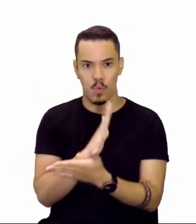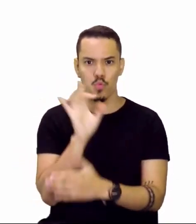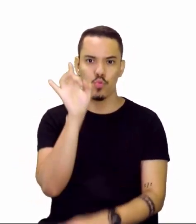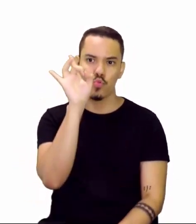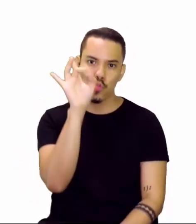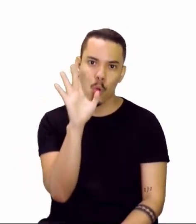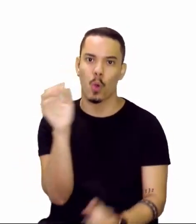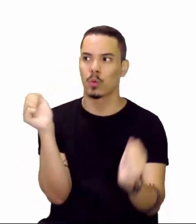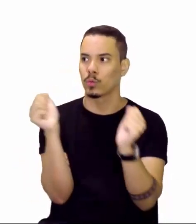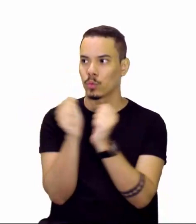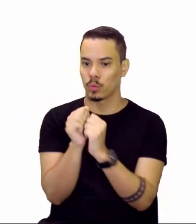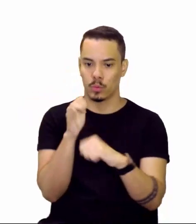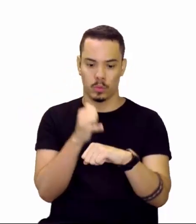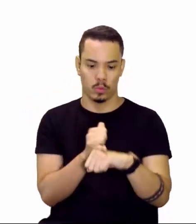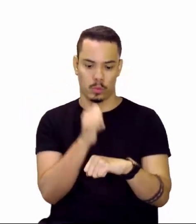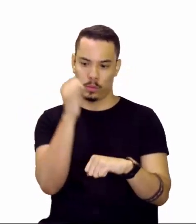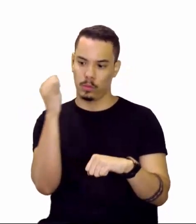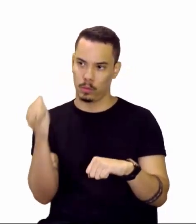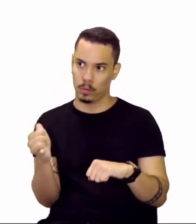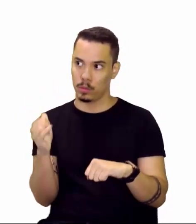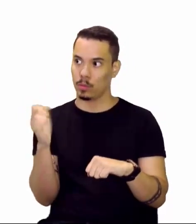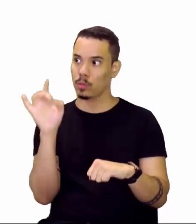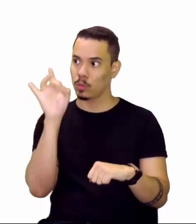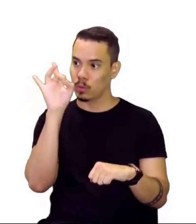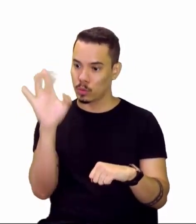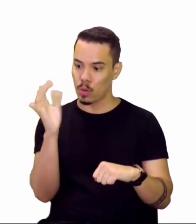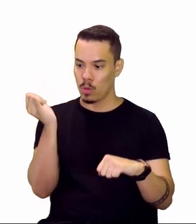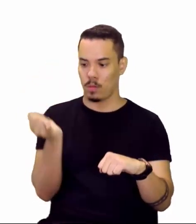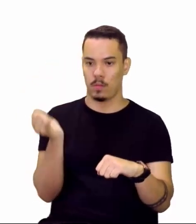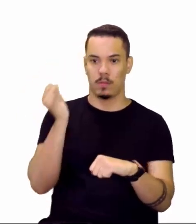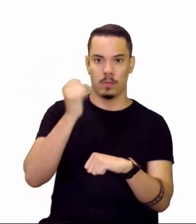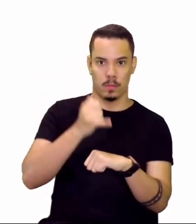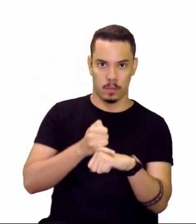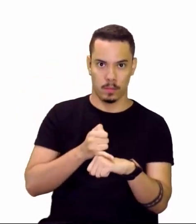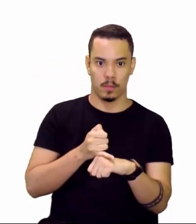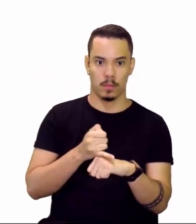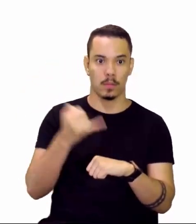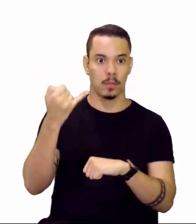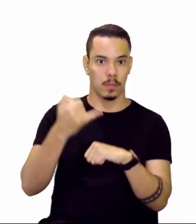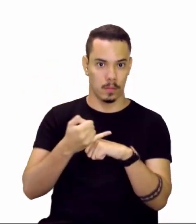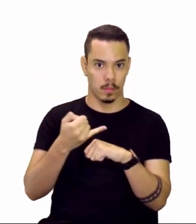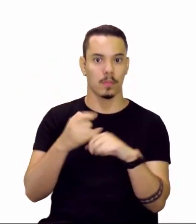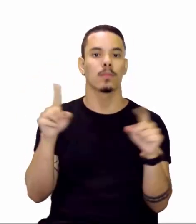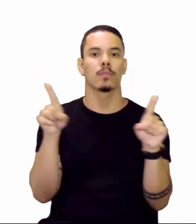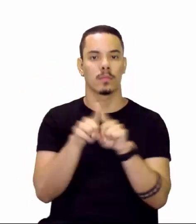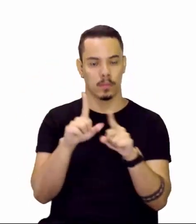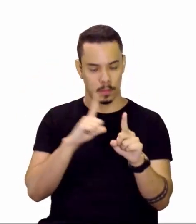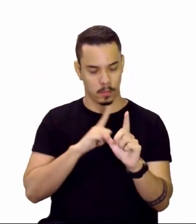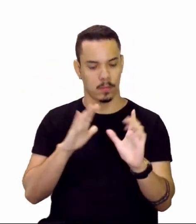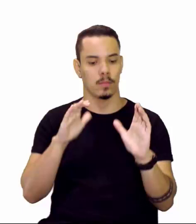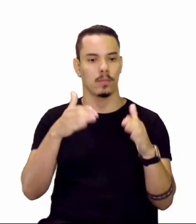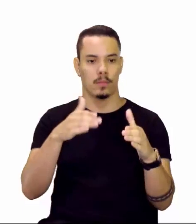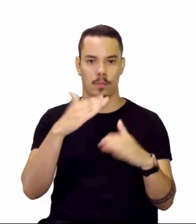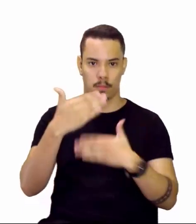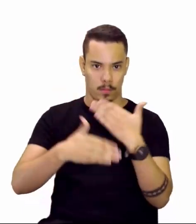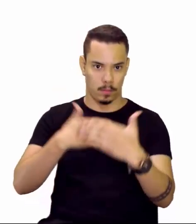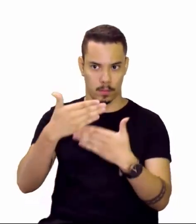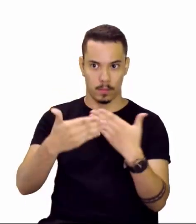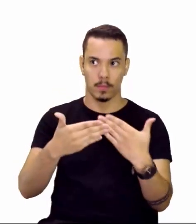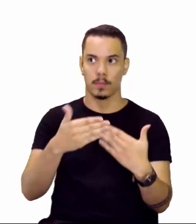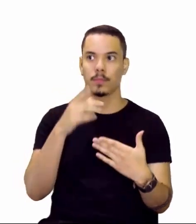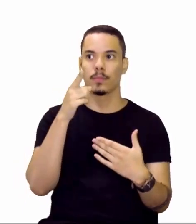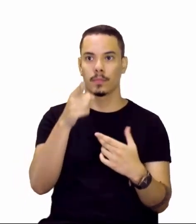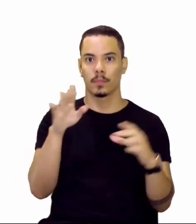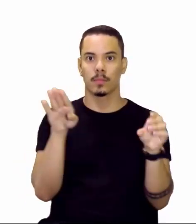vão formar cátions e átomos que só vão formar ânions, né, professor Almeida? Exatamente, professora Sabrina. E aí,